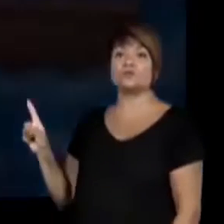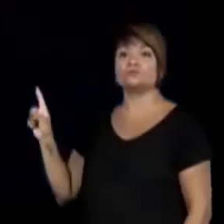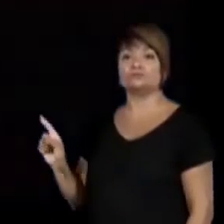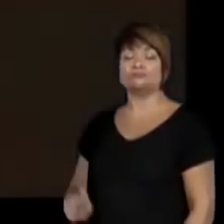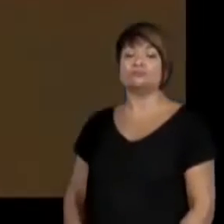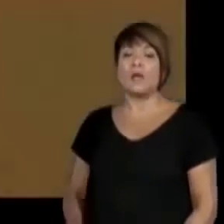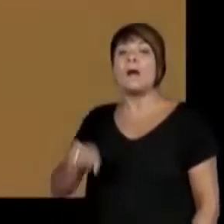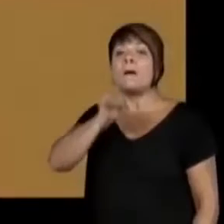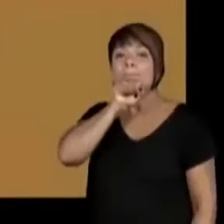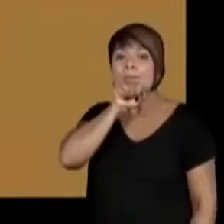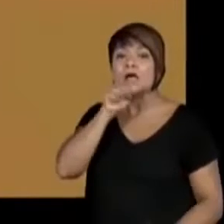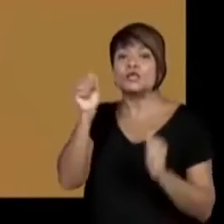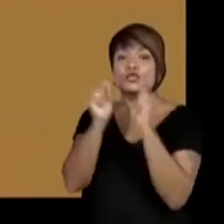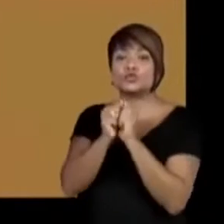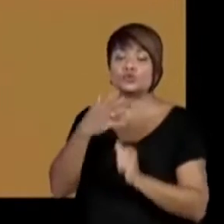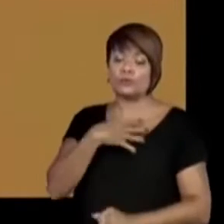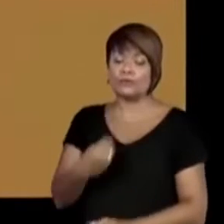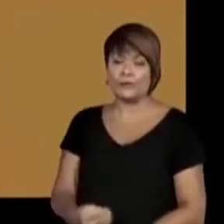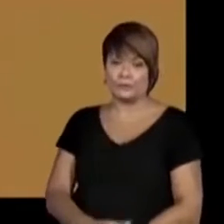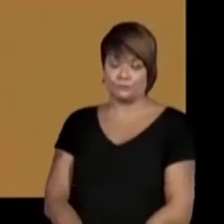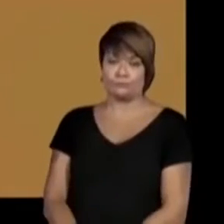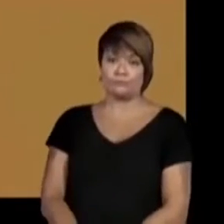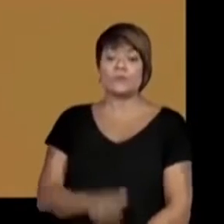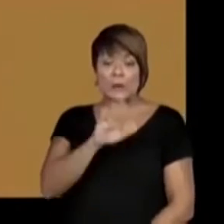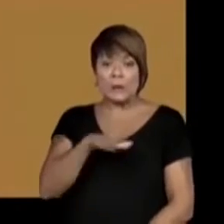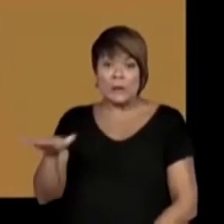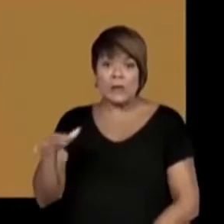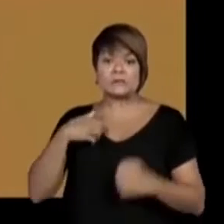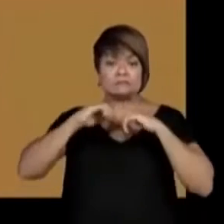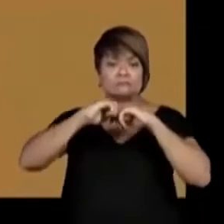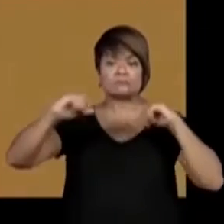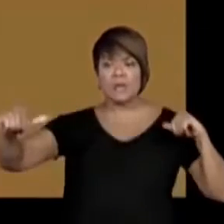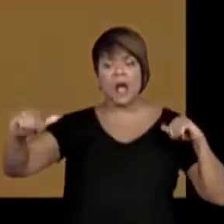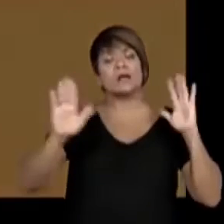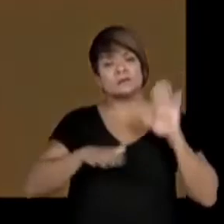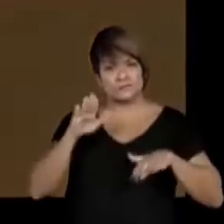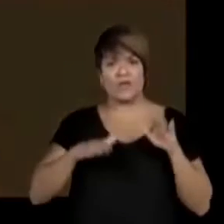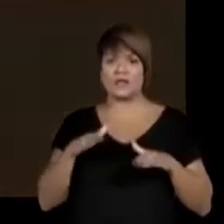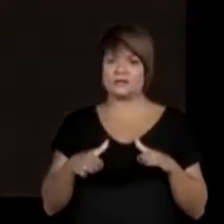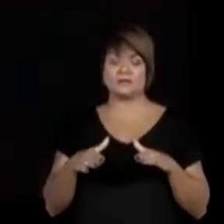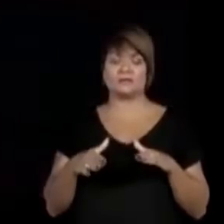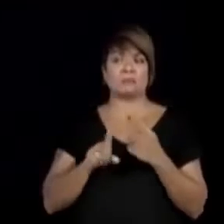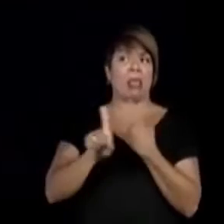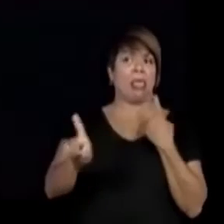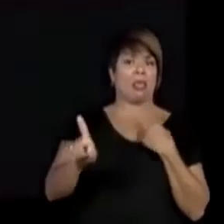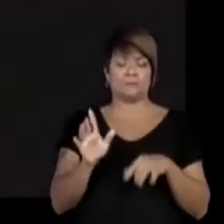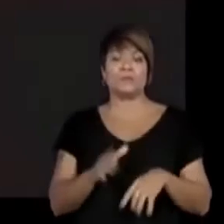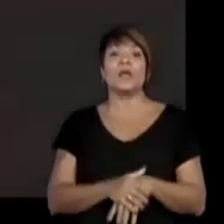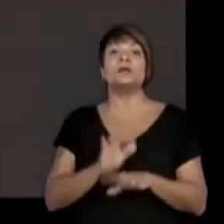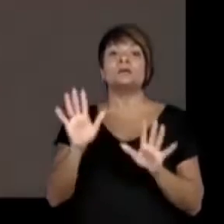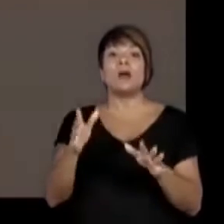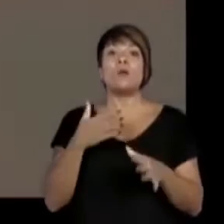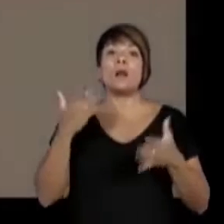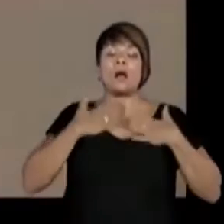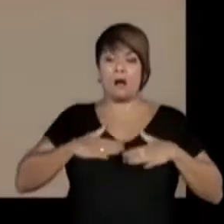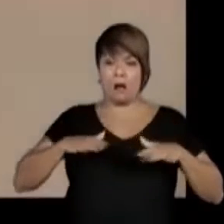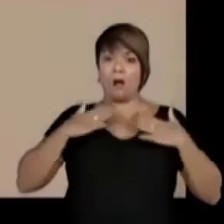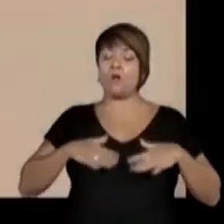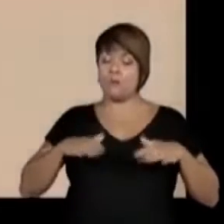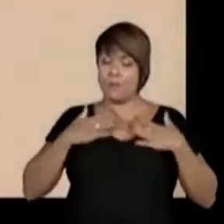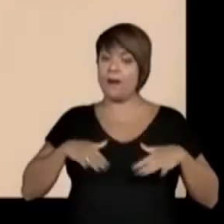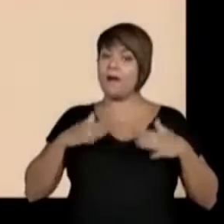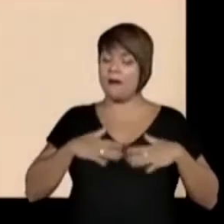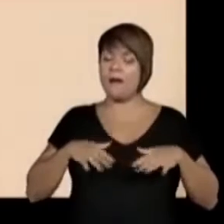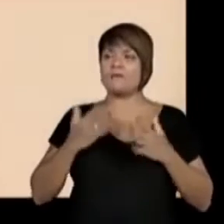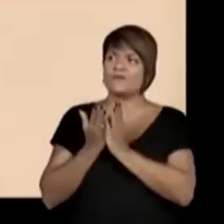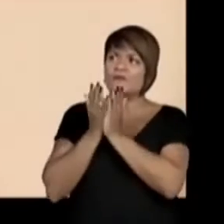filhas. As crianças nem sempre ficavam com suas mães. Então, suas mães usavam como forma de acalmar as crianças durante